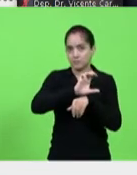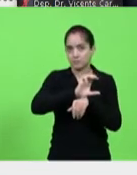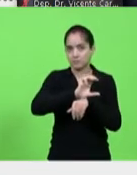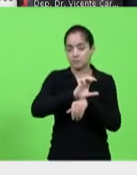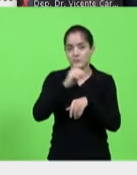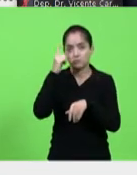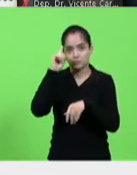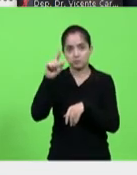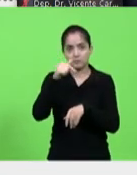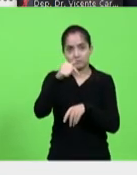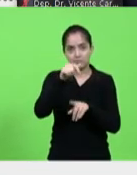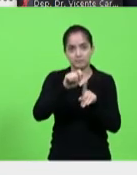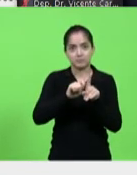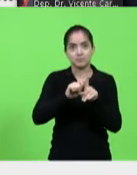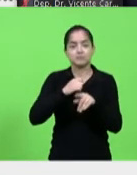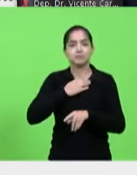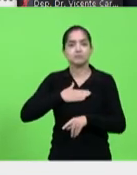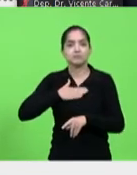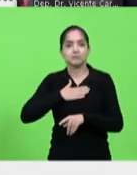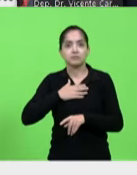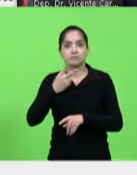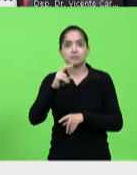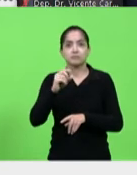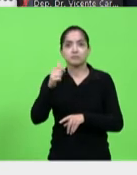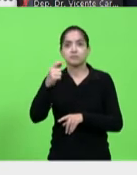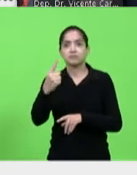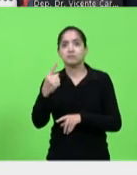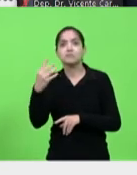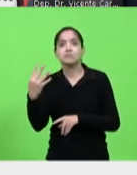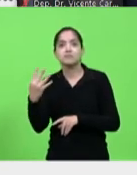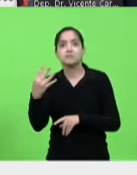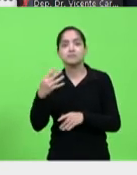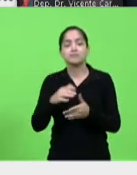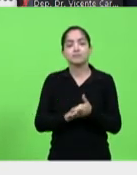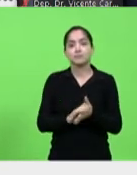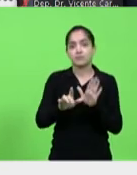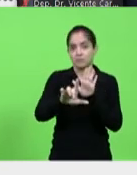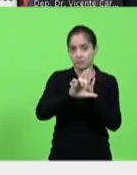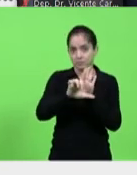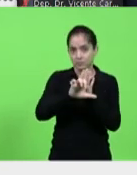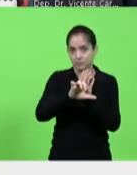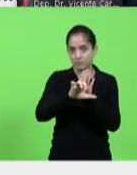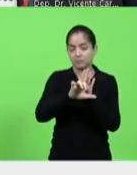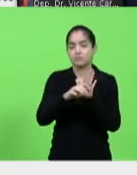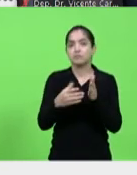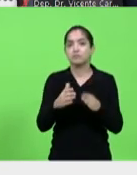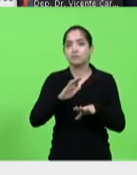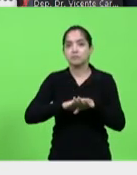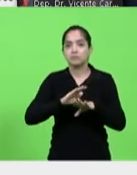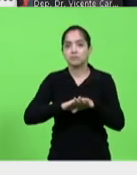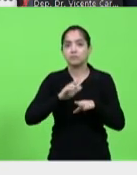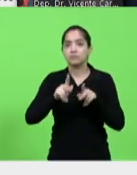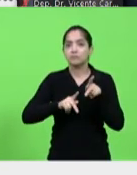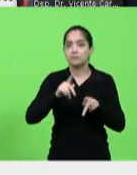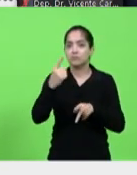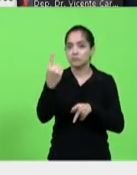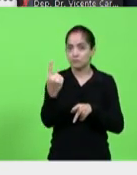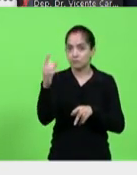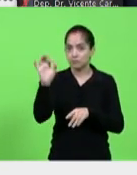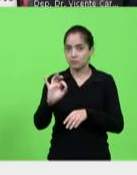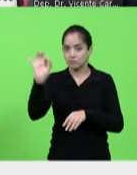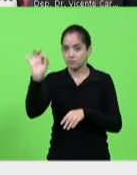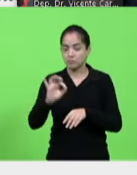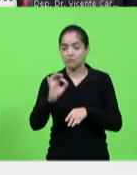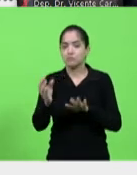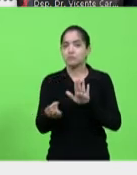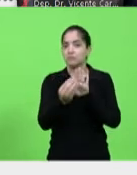agosto de 2014, apresentação do anteprojeto de lei de iniciativa popular, 1% da receita corrente líquida